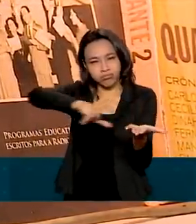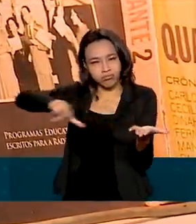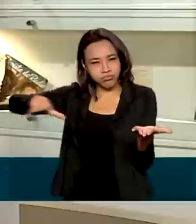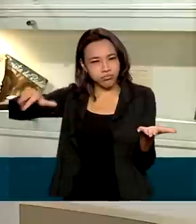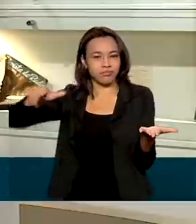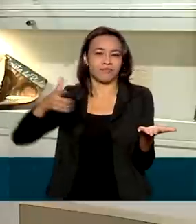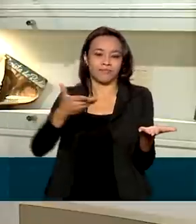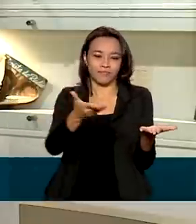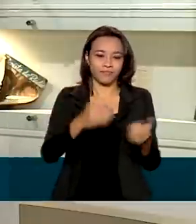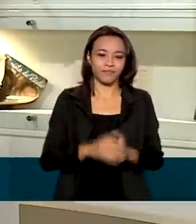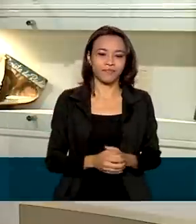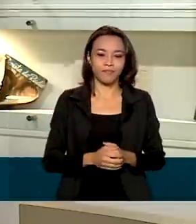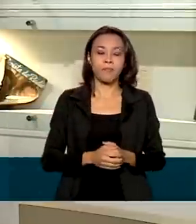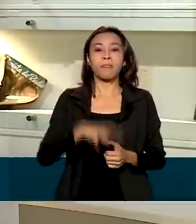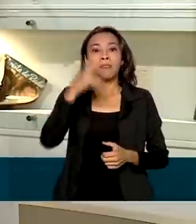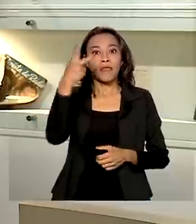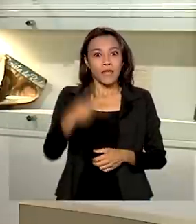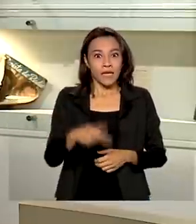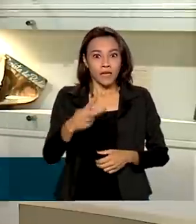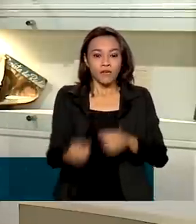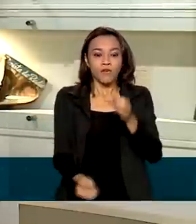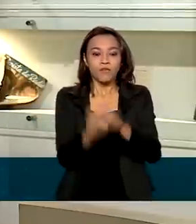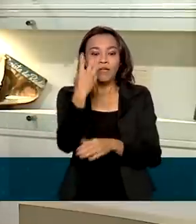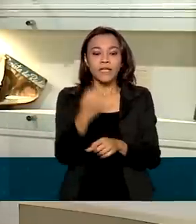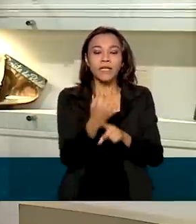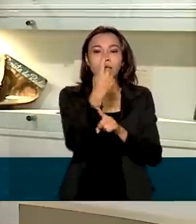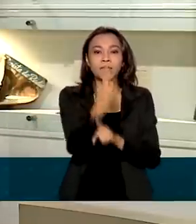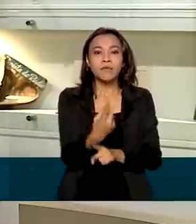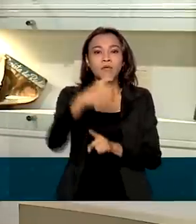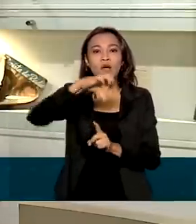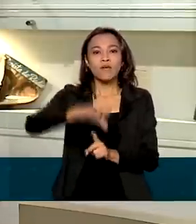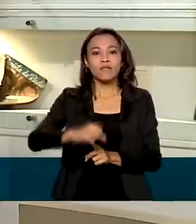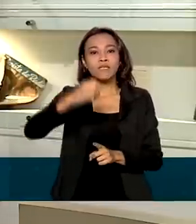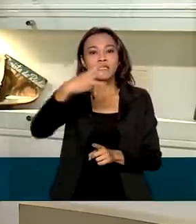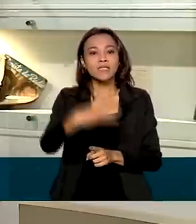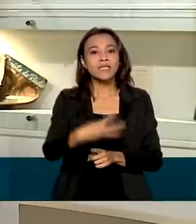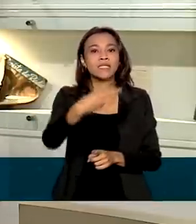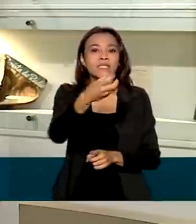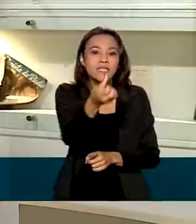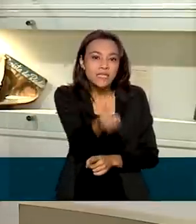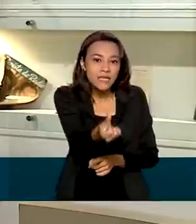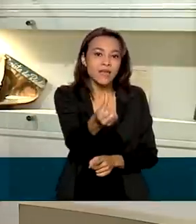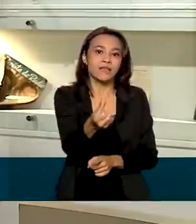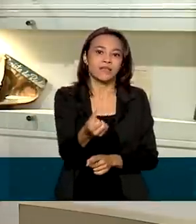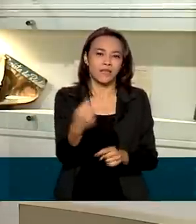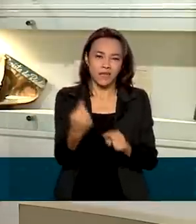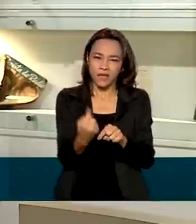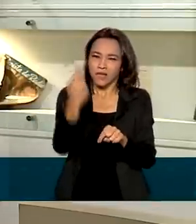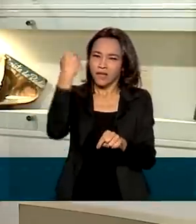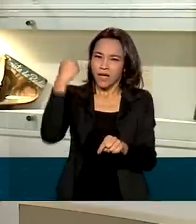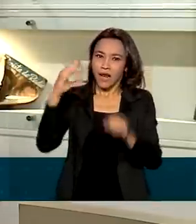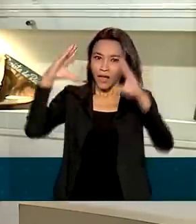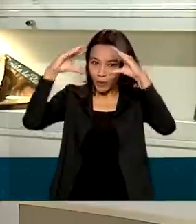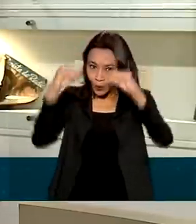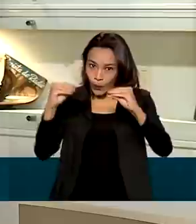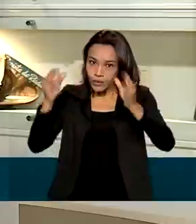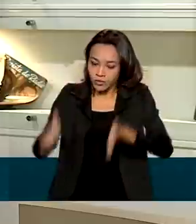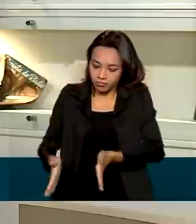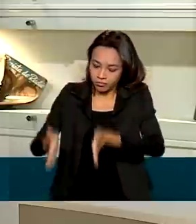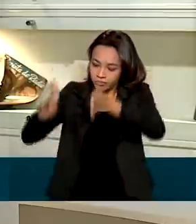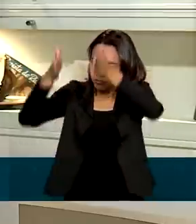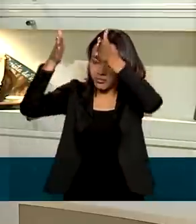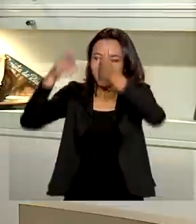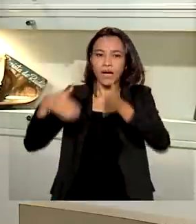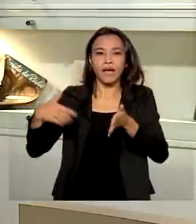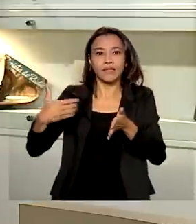pela emissora. A Rádio Nacional foi fundada em 1936 e funcionou no tradicional edifício à noite até 2013.